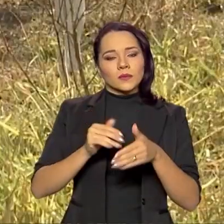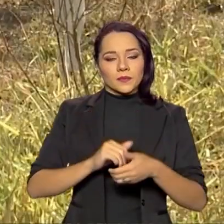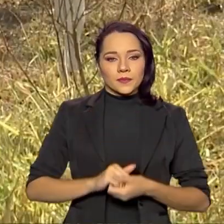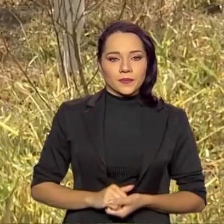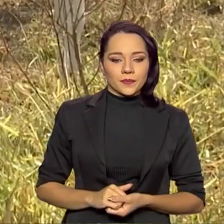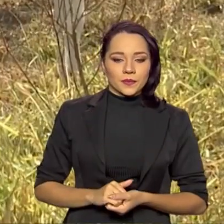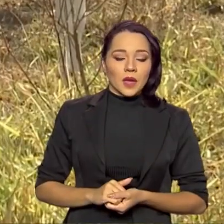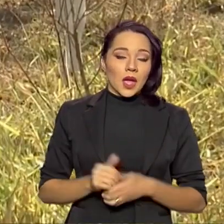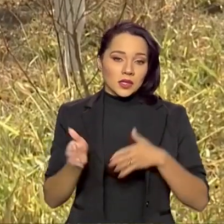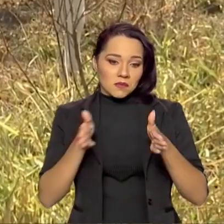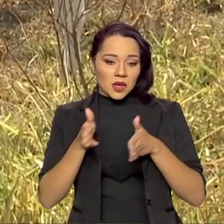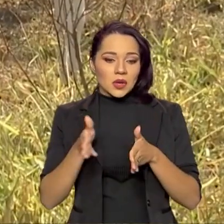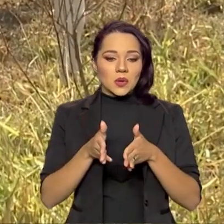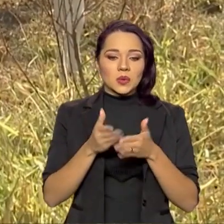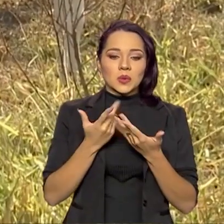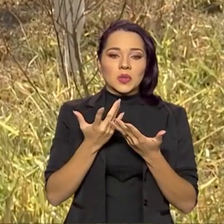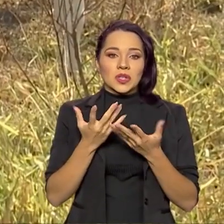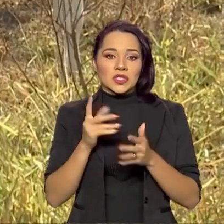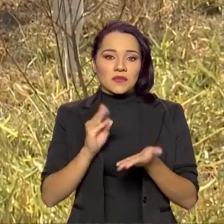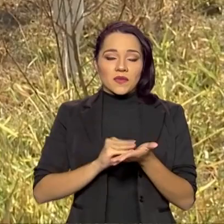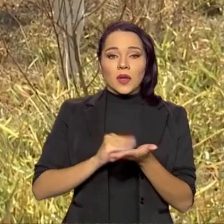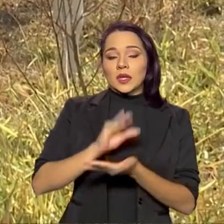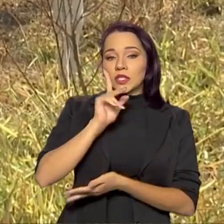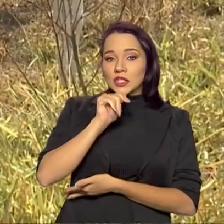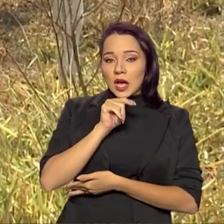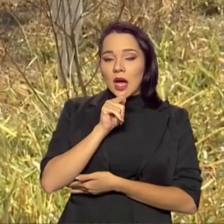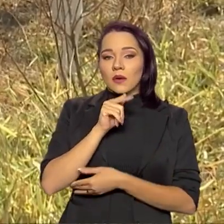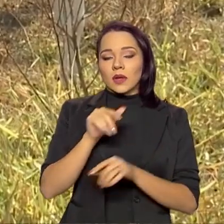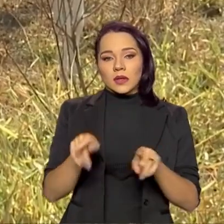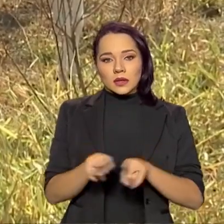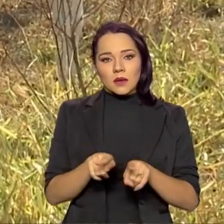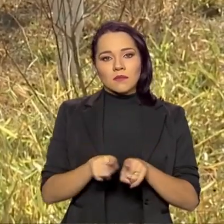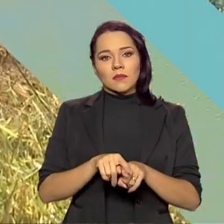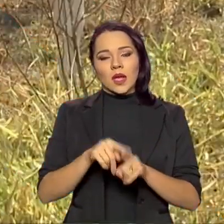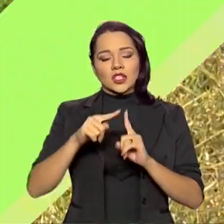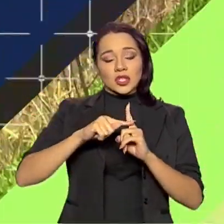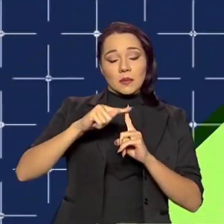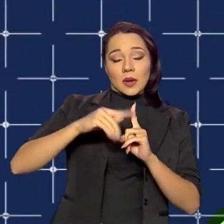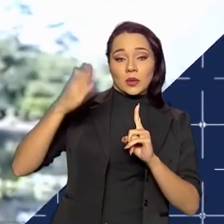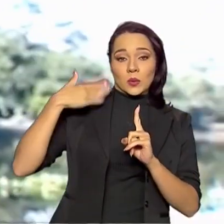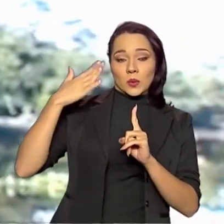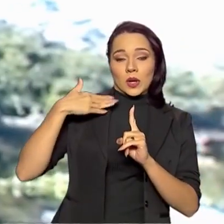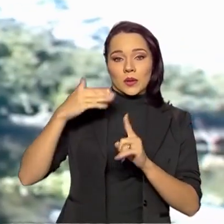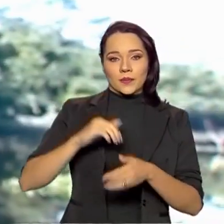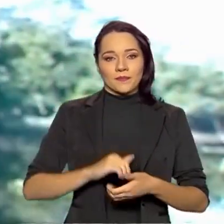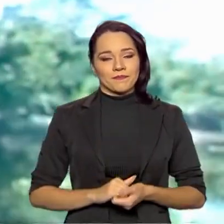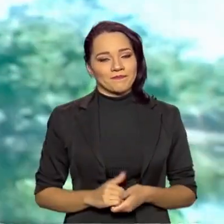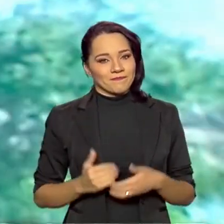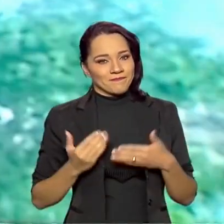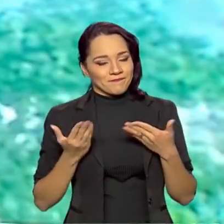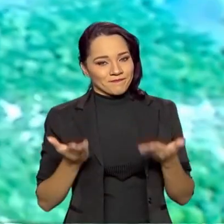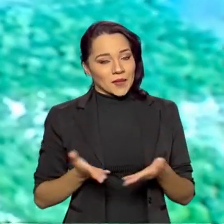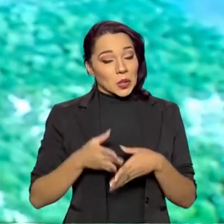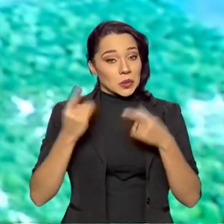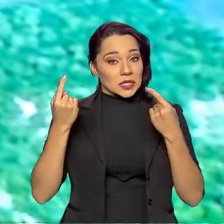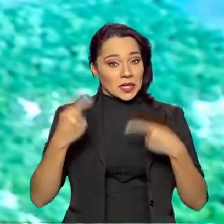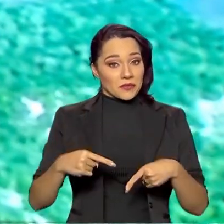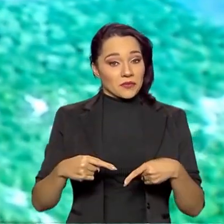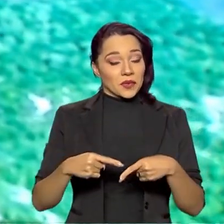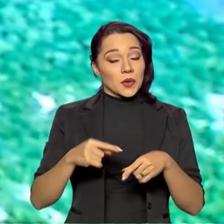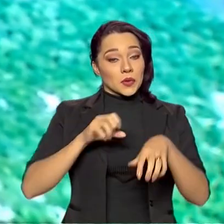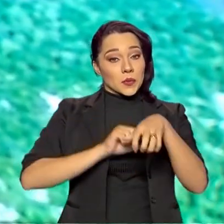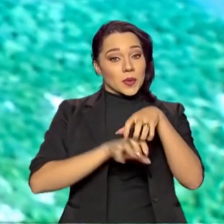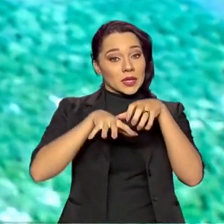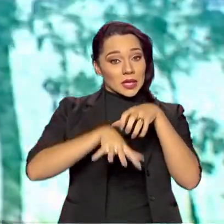de estresse hídrico e de altas temperaturas. Bom, e um grande desafio no